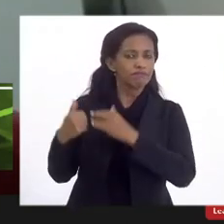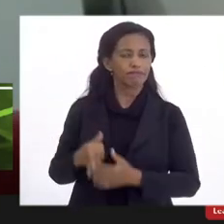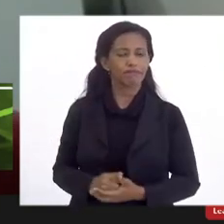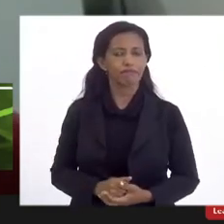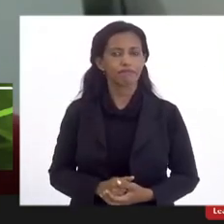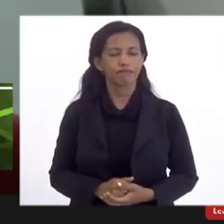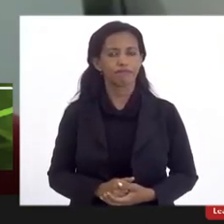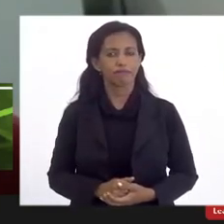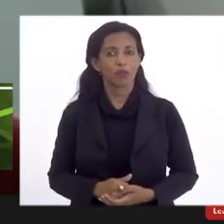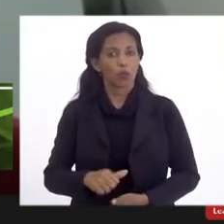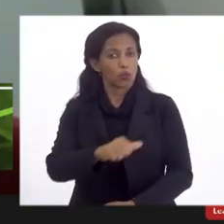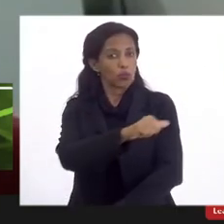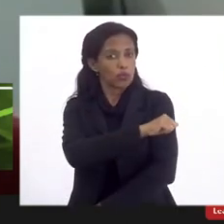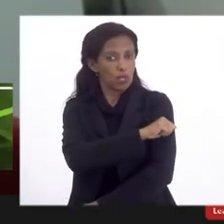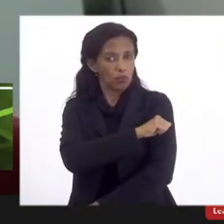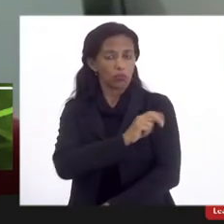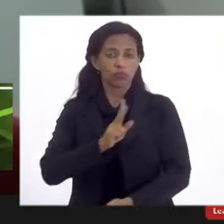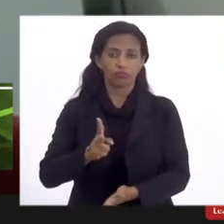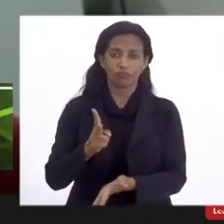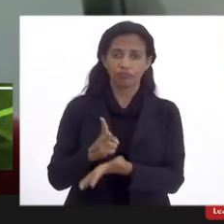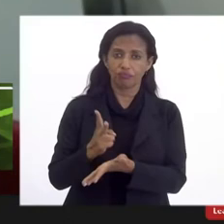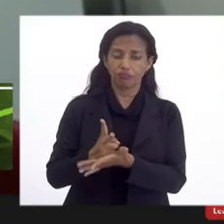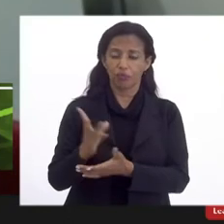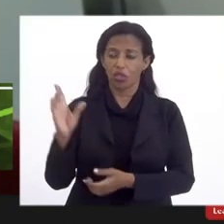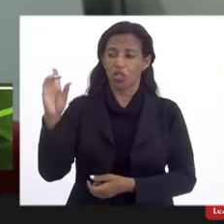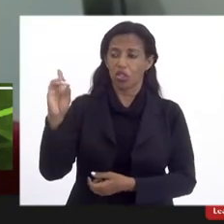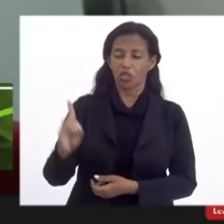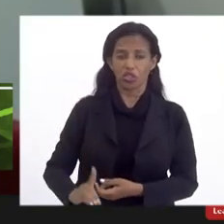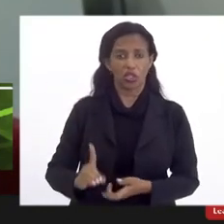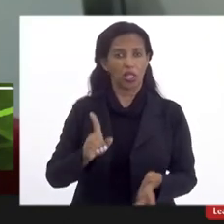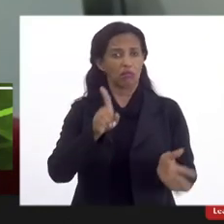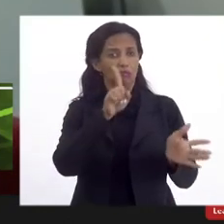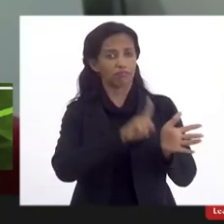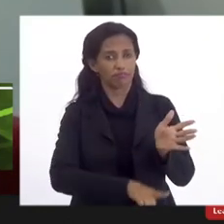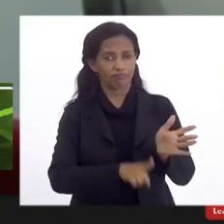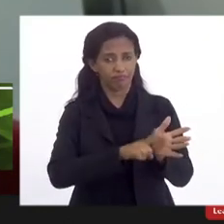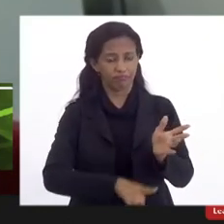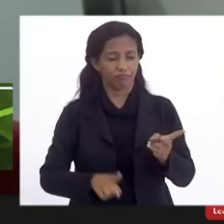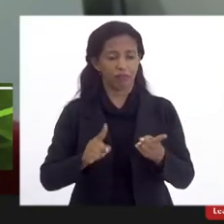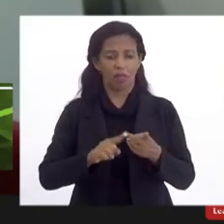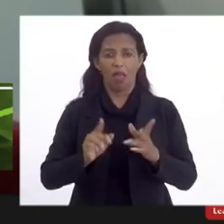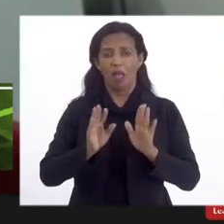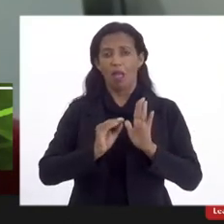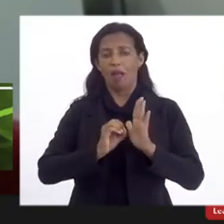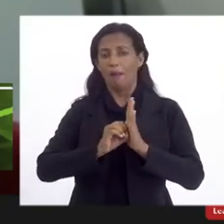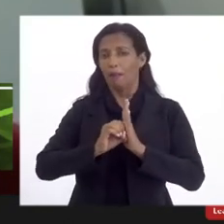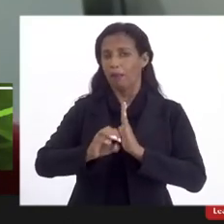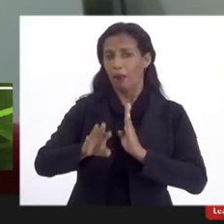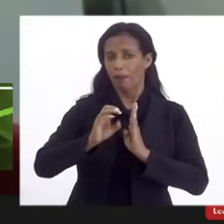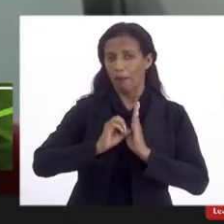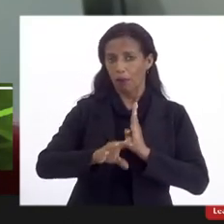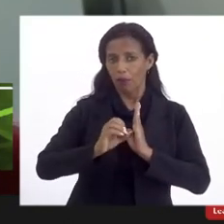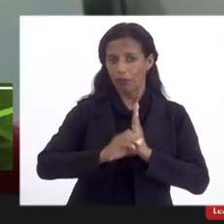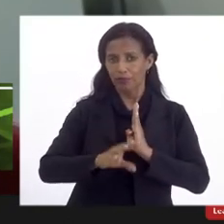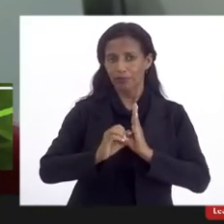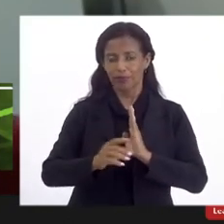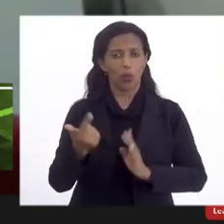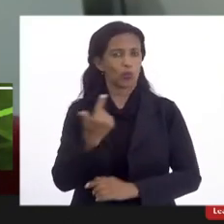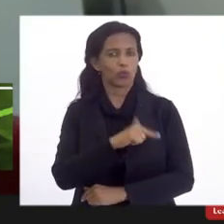Os alunos continuam sem direito a bolsas, sem direito ao auxílio à participação de eventos,